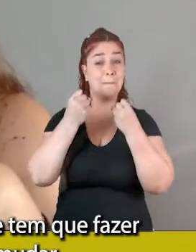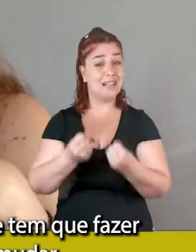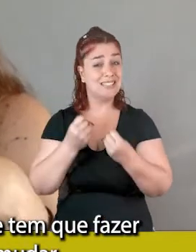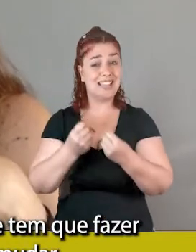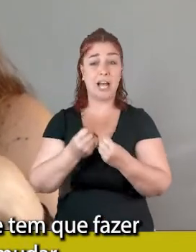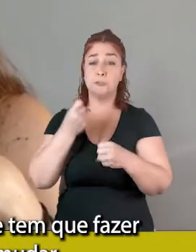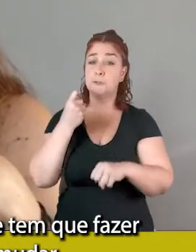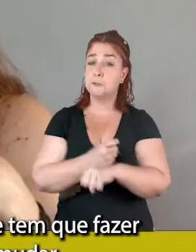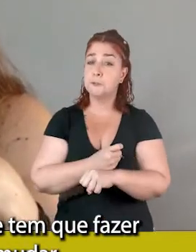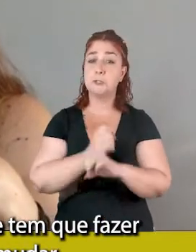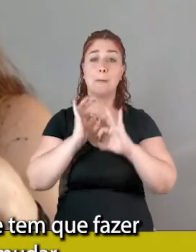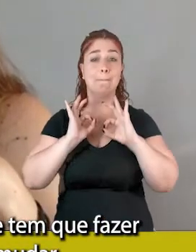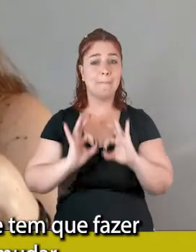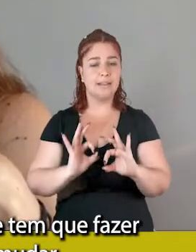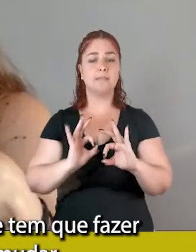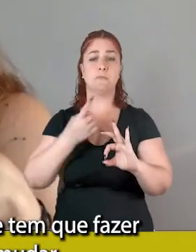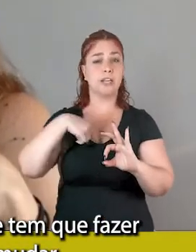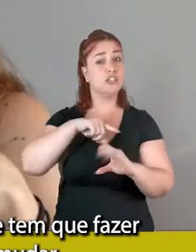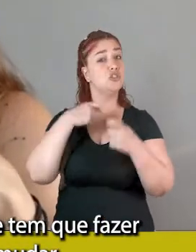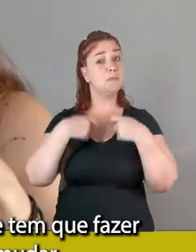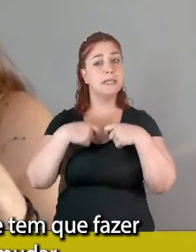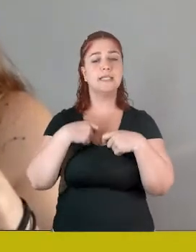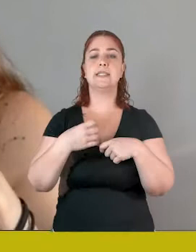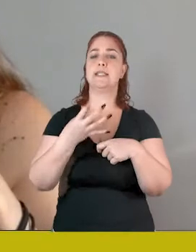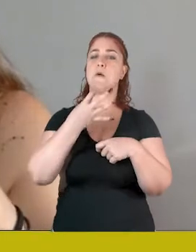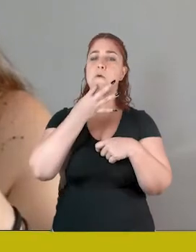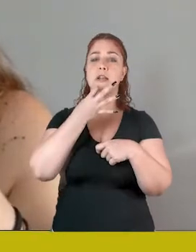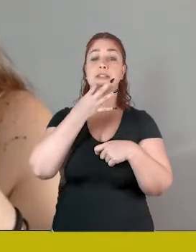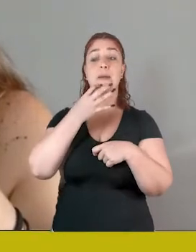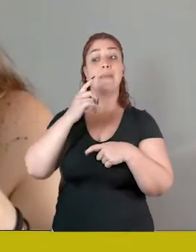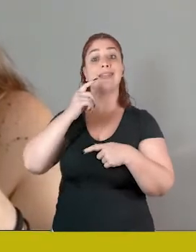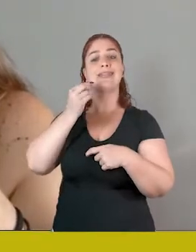tem, sim, que fazer a nossa parte para mudar.